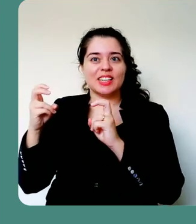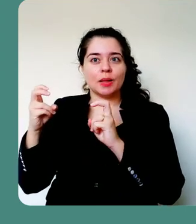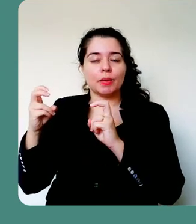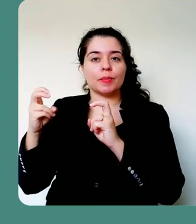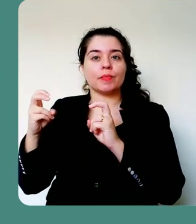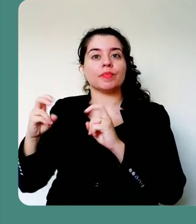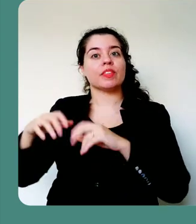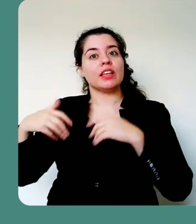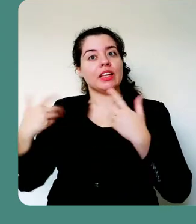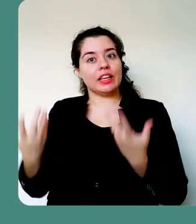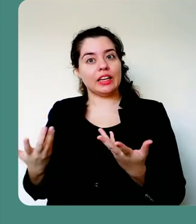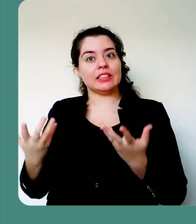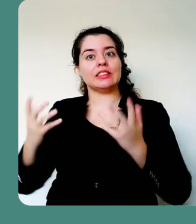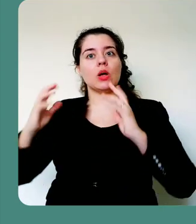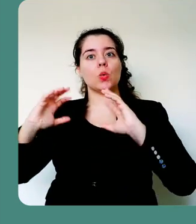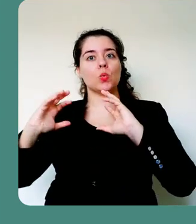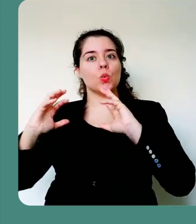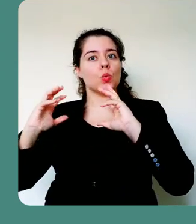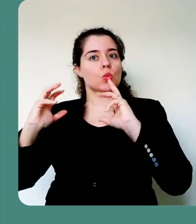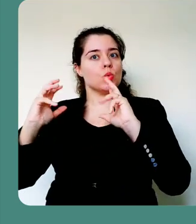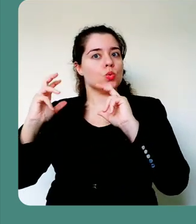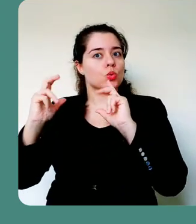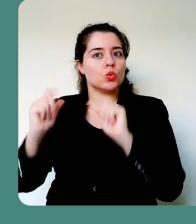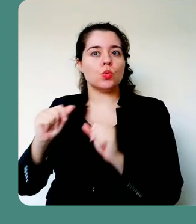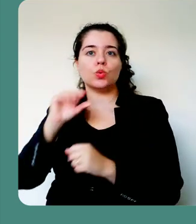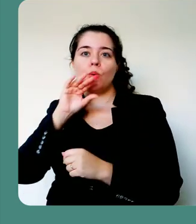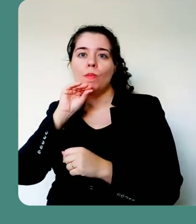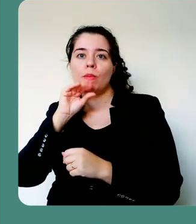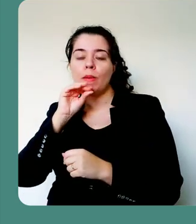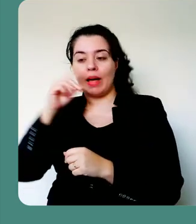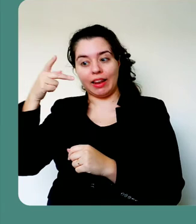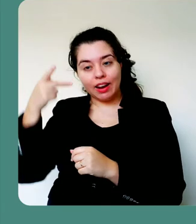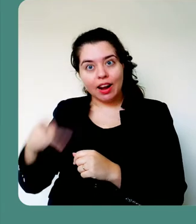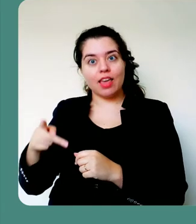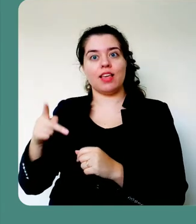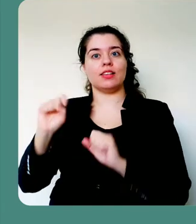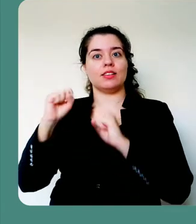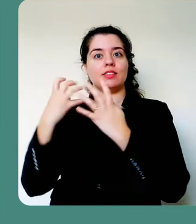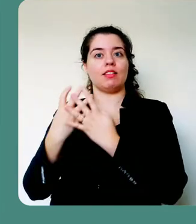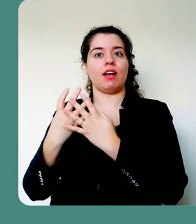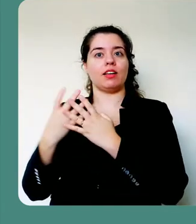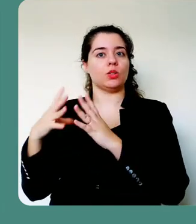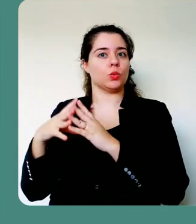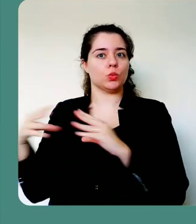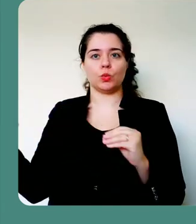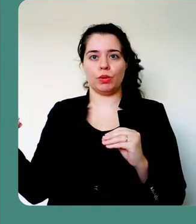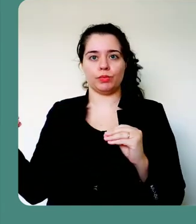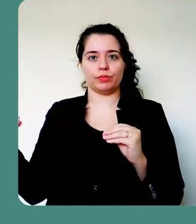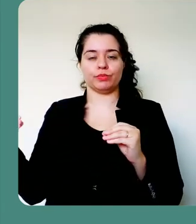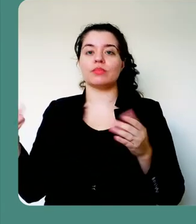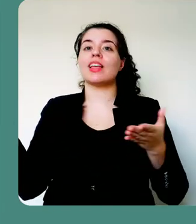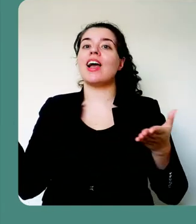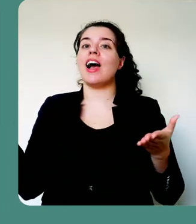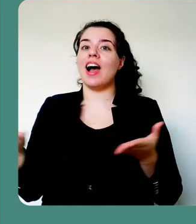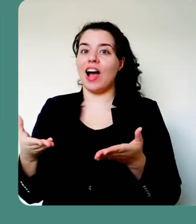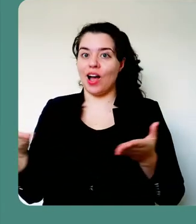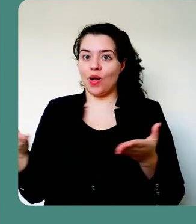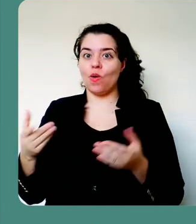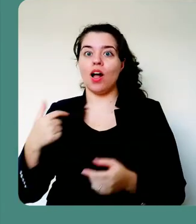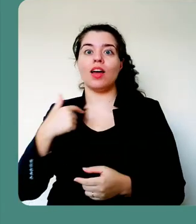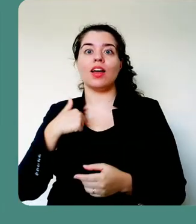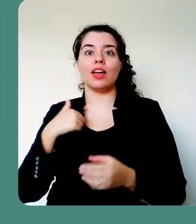minha gravação referente a esse slide foi apagado. Então, agora eu posso fazer a gravação da narrativa